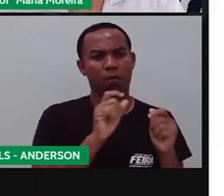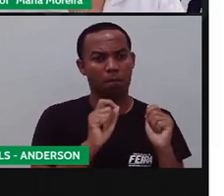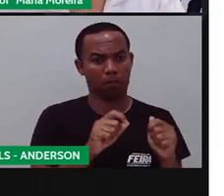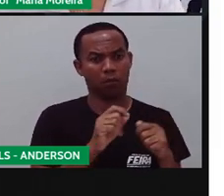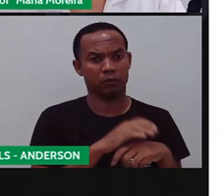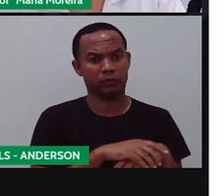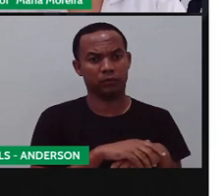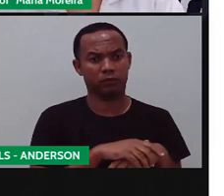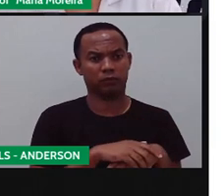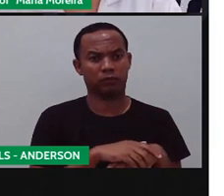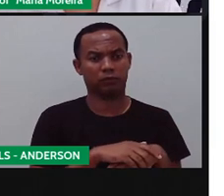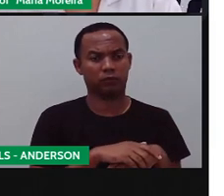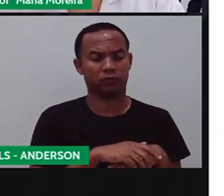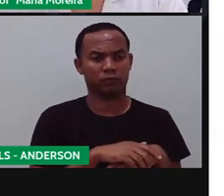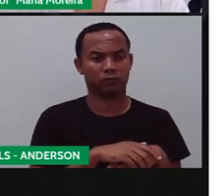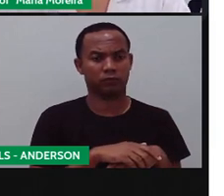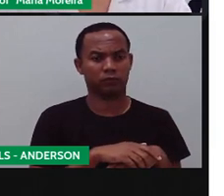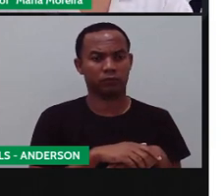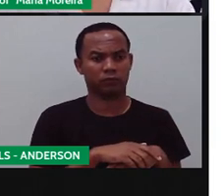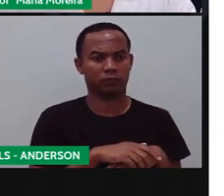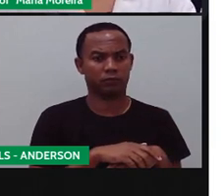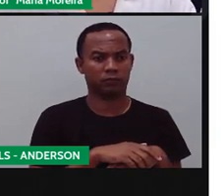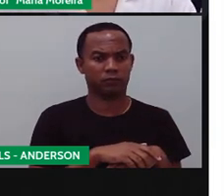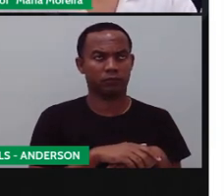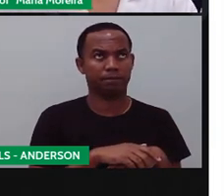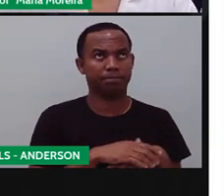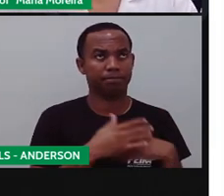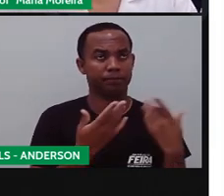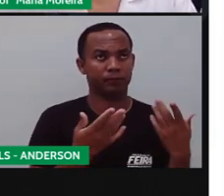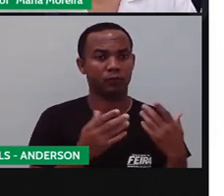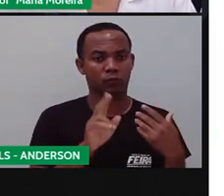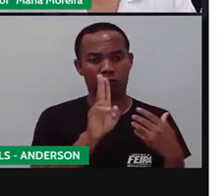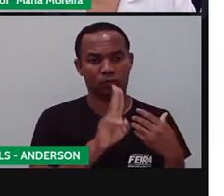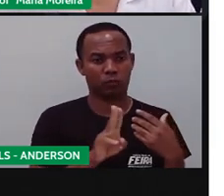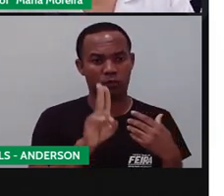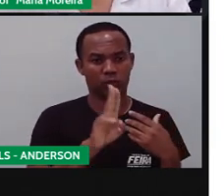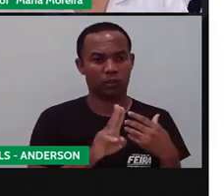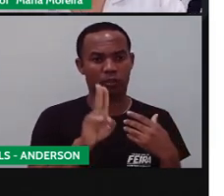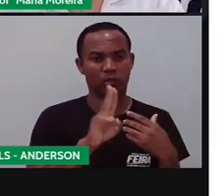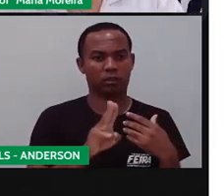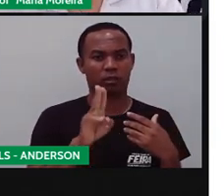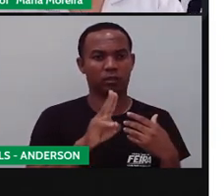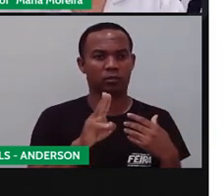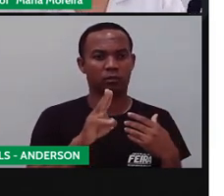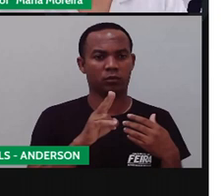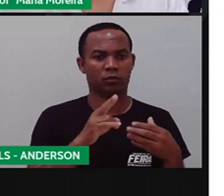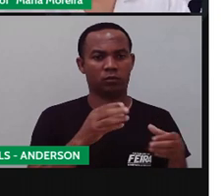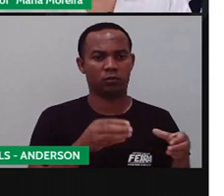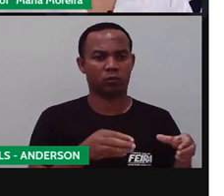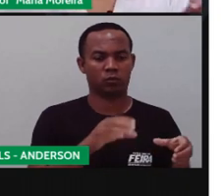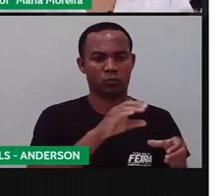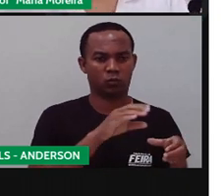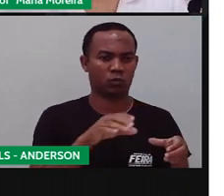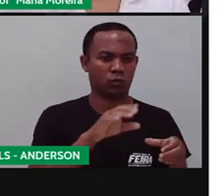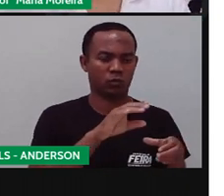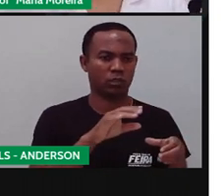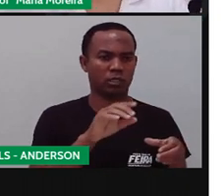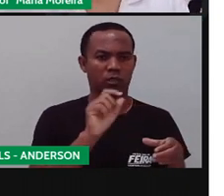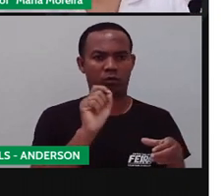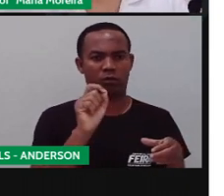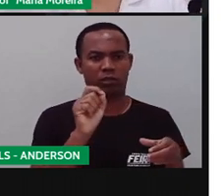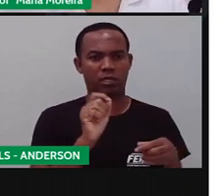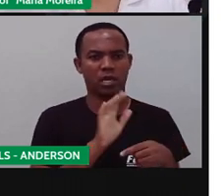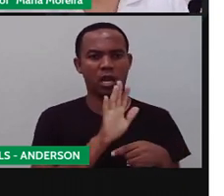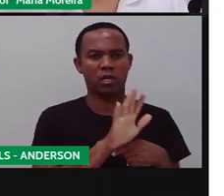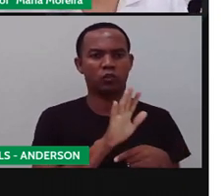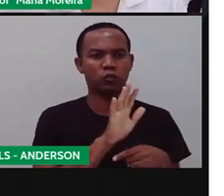unidades de uma rodela. Tá. Eu estou utilizando aqui agora colher de sopa. Peça a ajuda de um